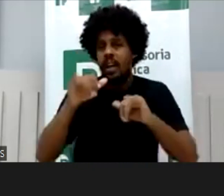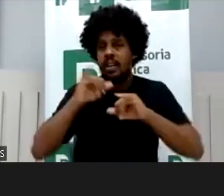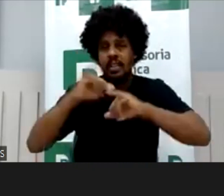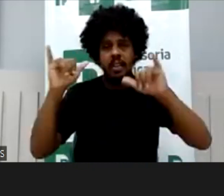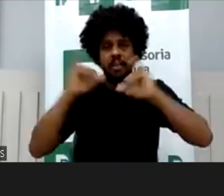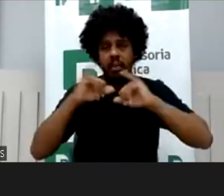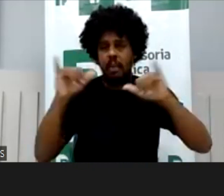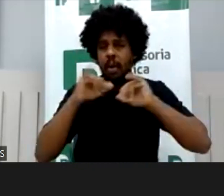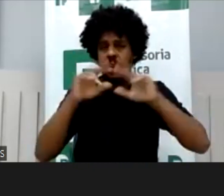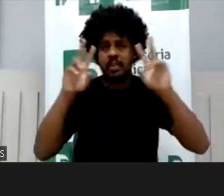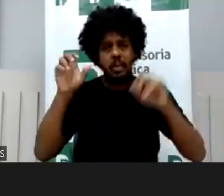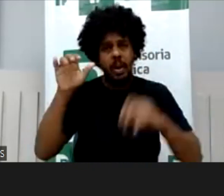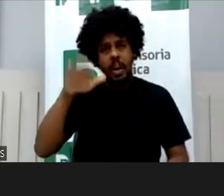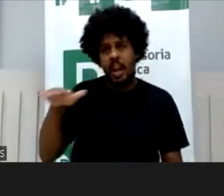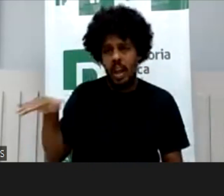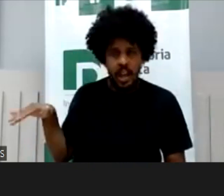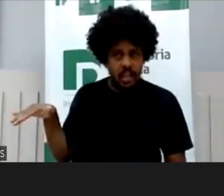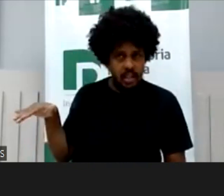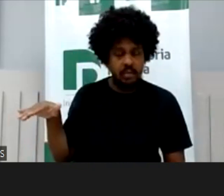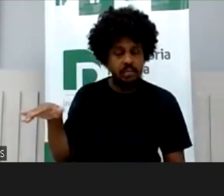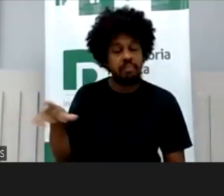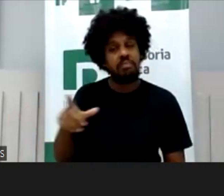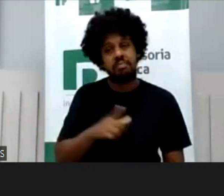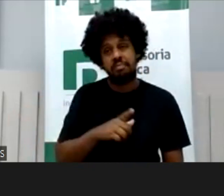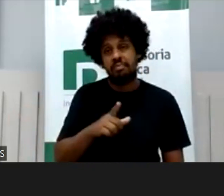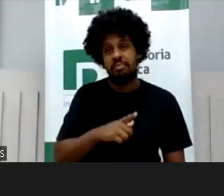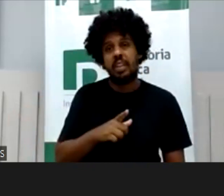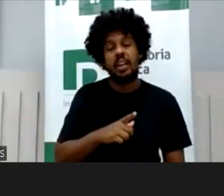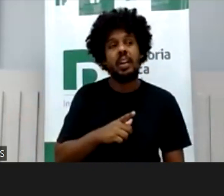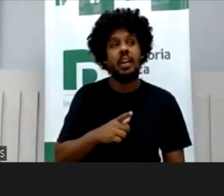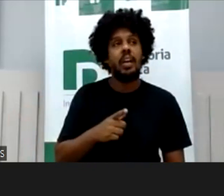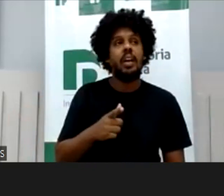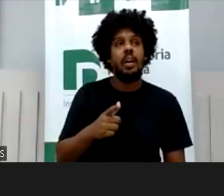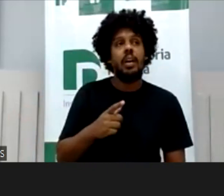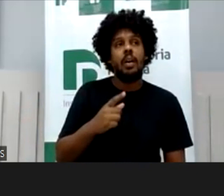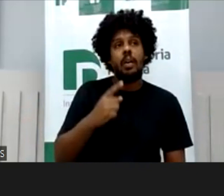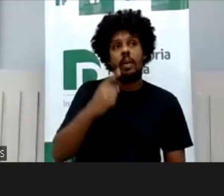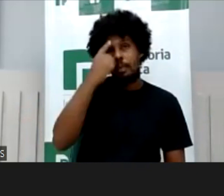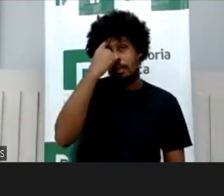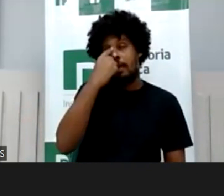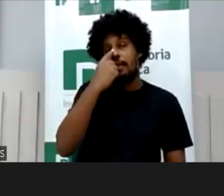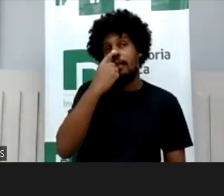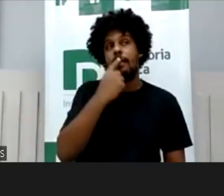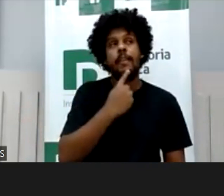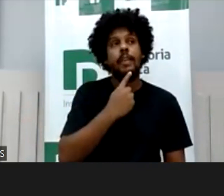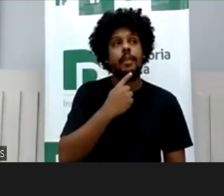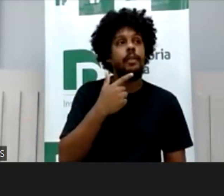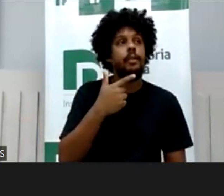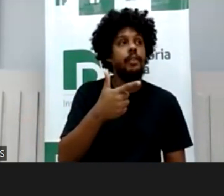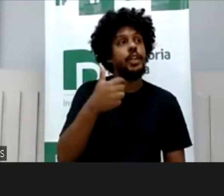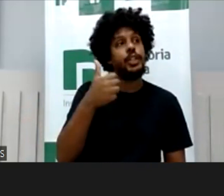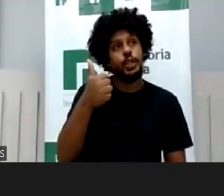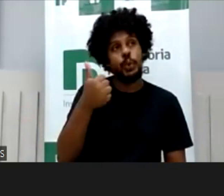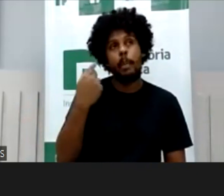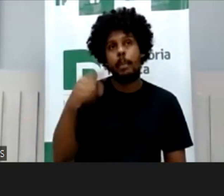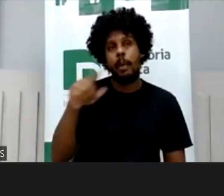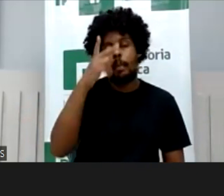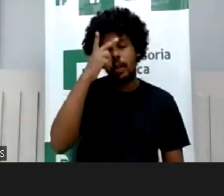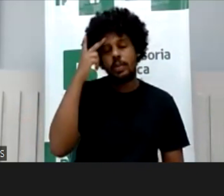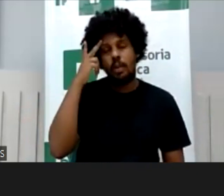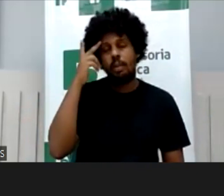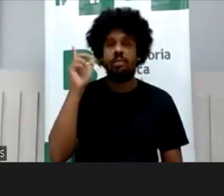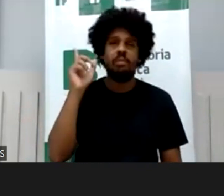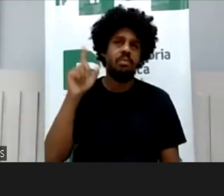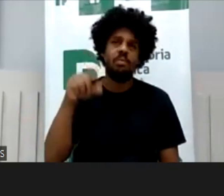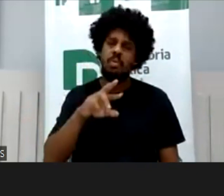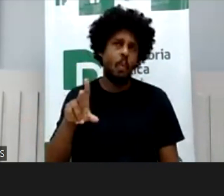comercialmente, eu tenho um perfil de 21 mil pessoas, tá, não é tanta gente, quer dizer, é um número grande, né, mas não é um perfil de influenciador,